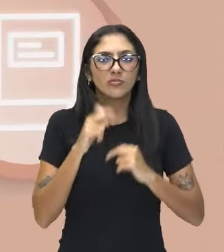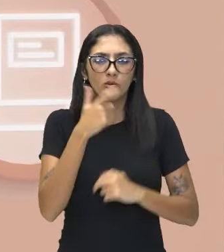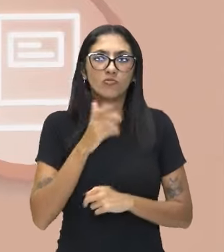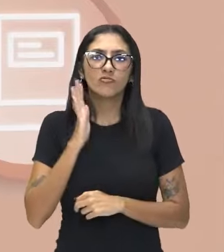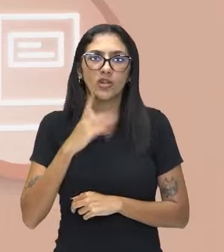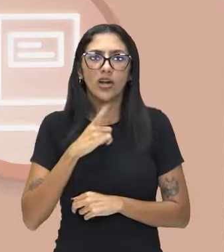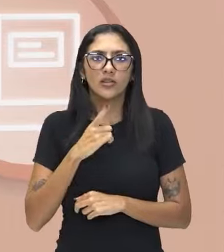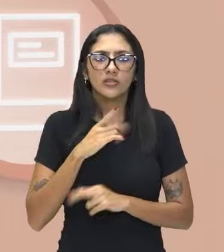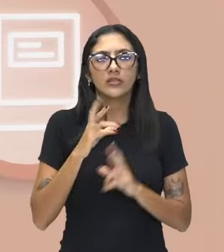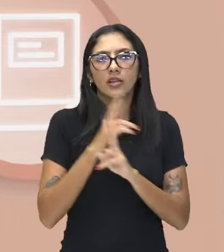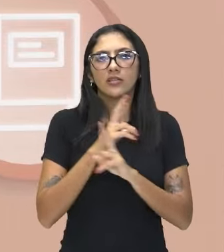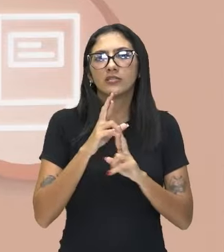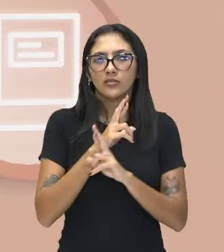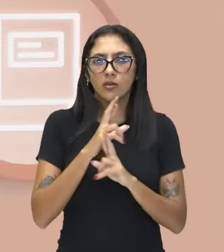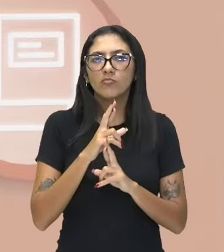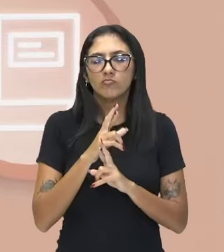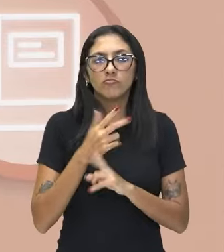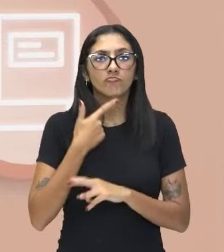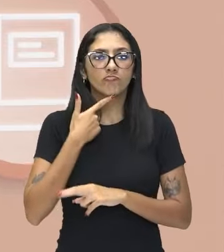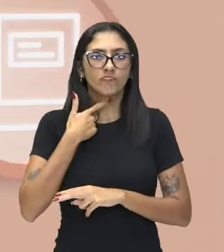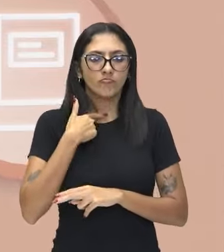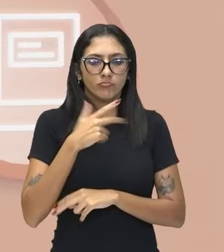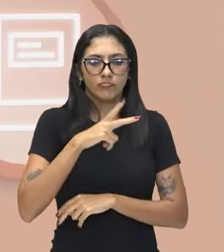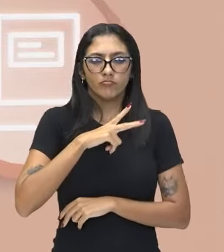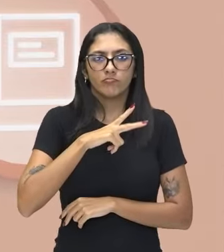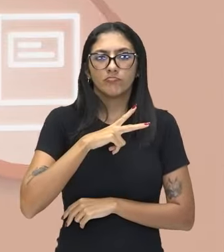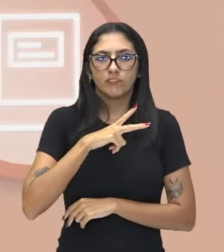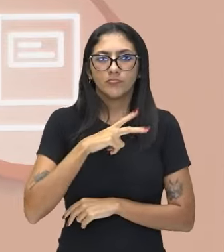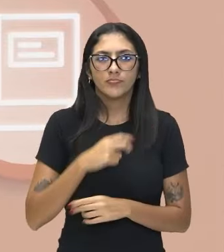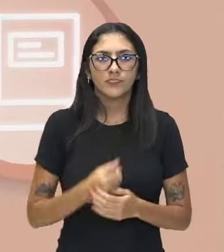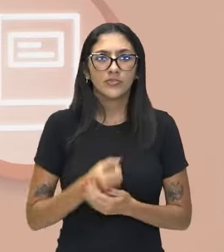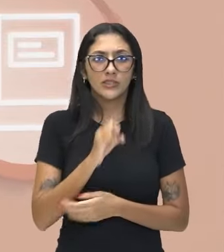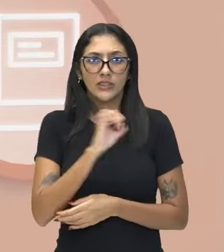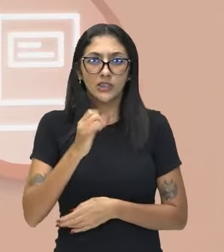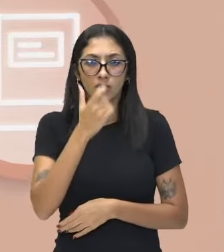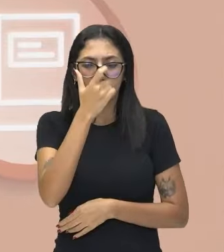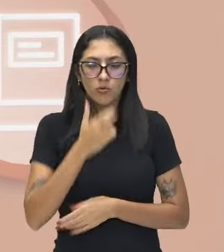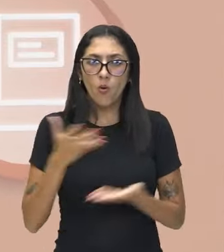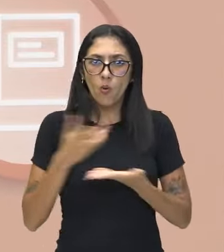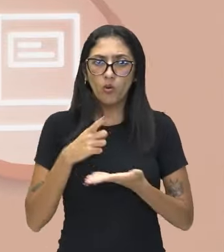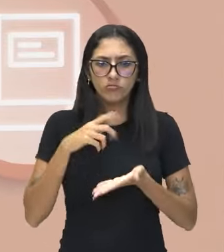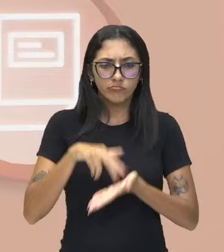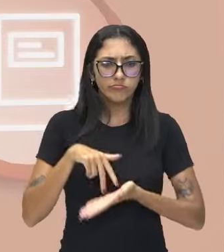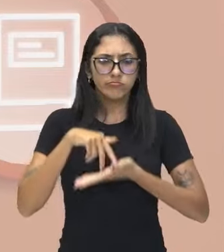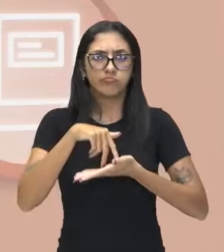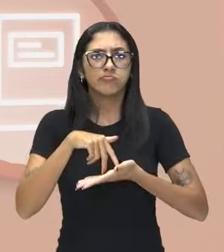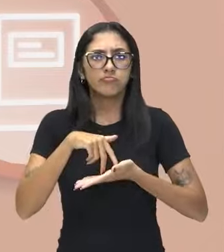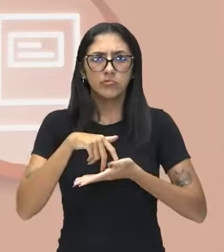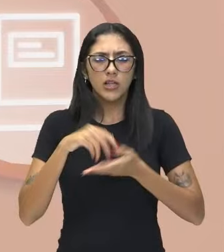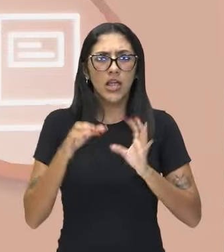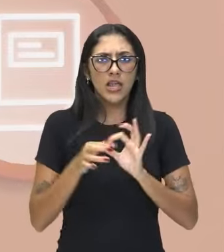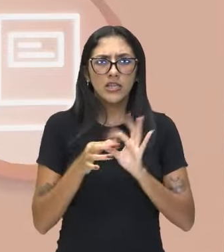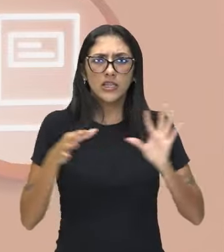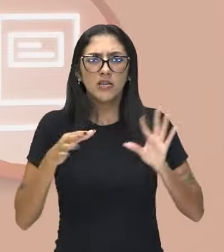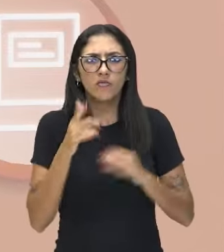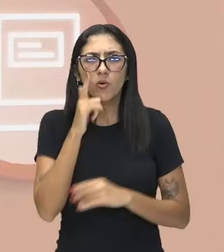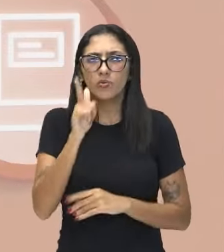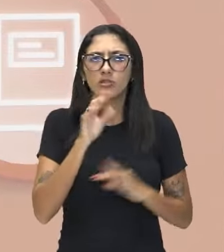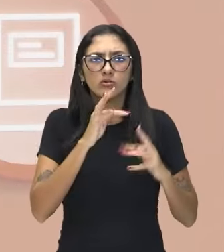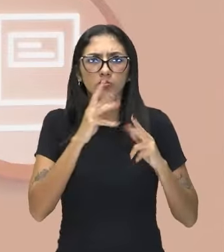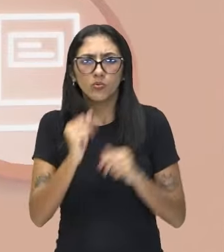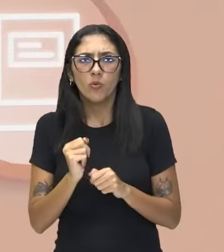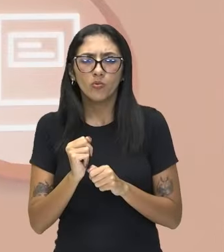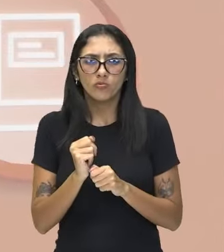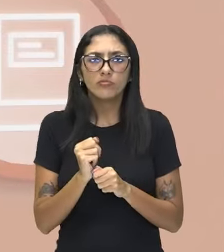porque eu fiz essas escolhas. Se hoje eu estou aqui e faço o que eu quero, a vez dando certo ou não, foi uma